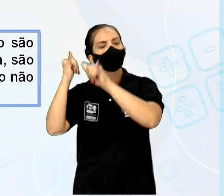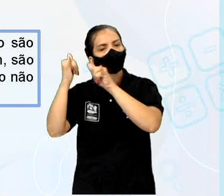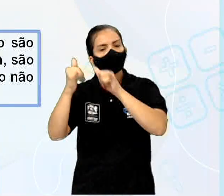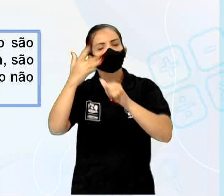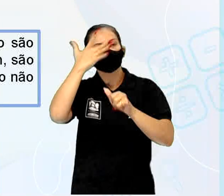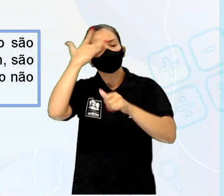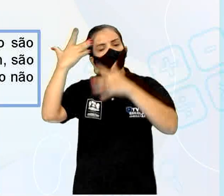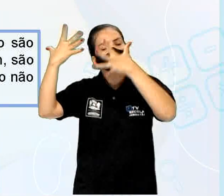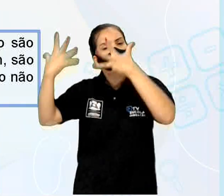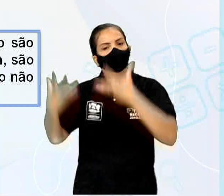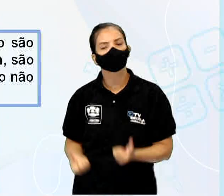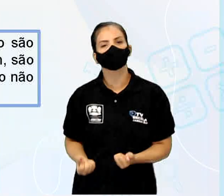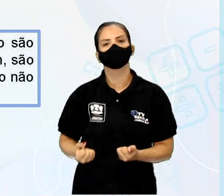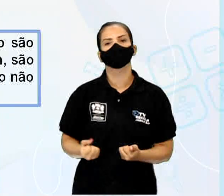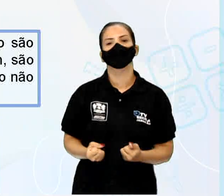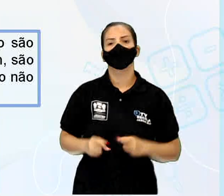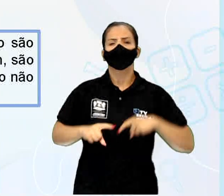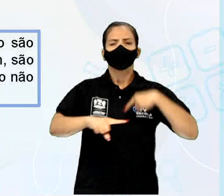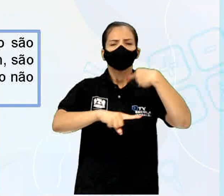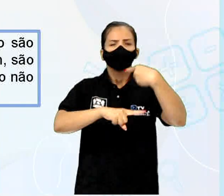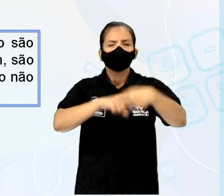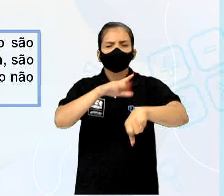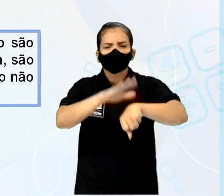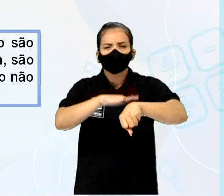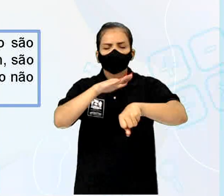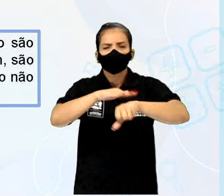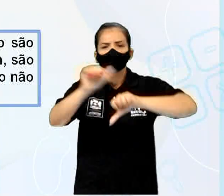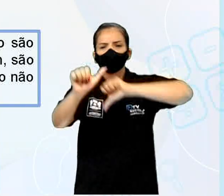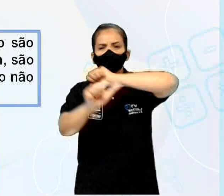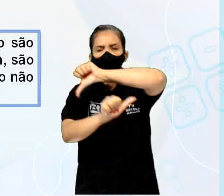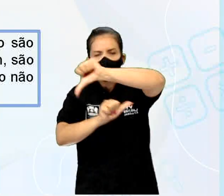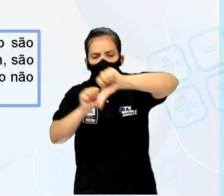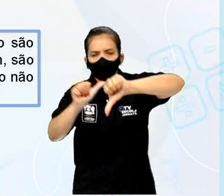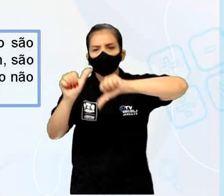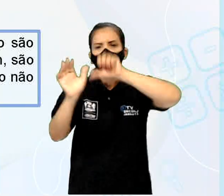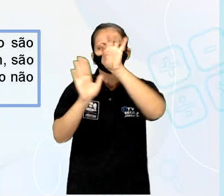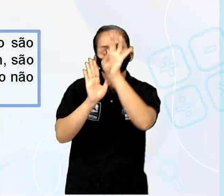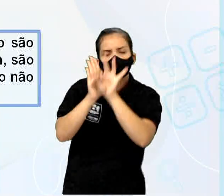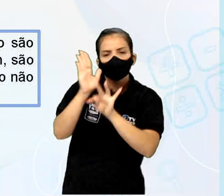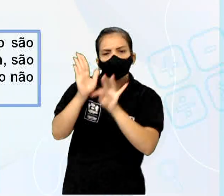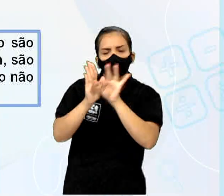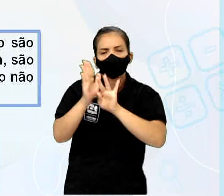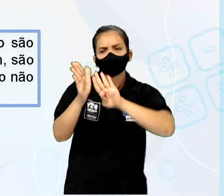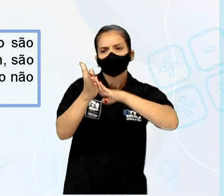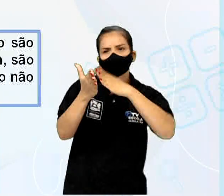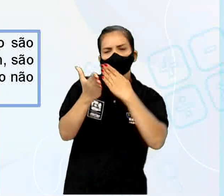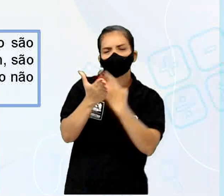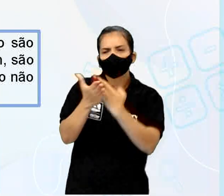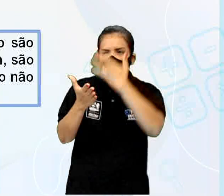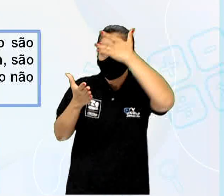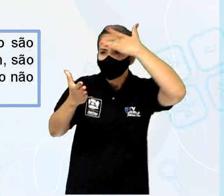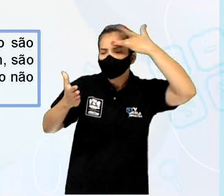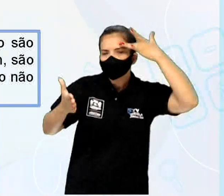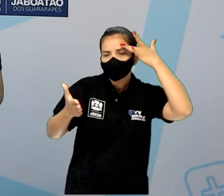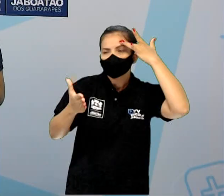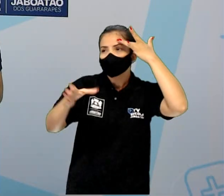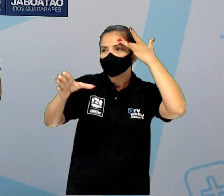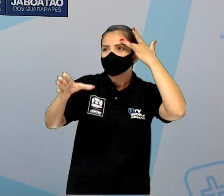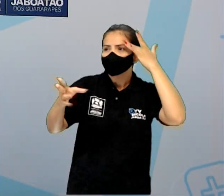serem repassadas oralmente e receber a impressão e interpretação daqueles que propagam.